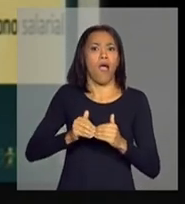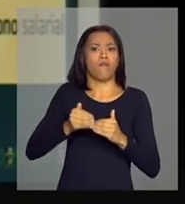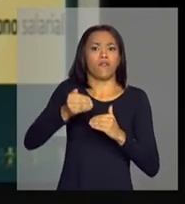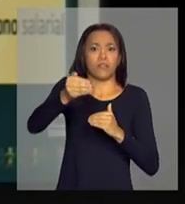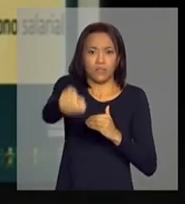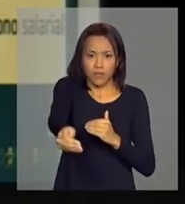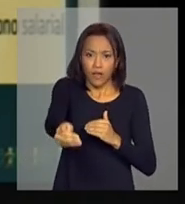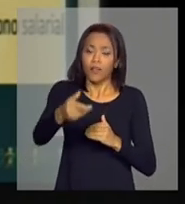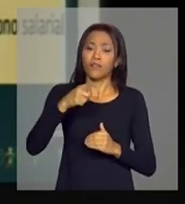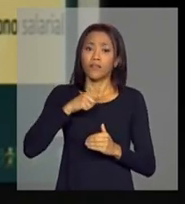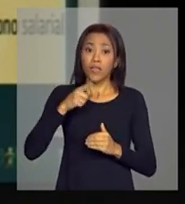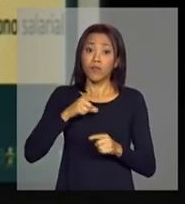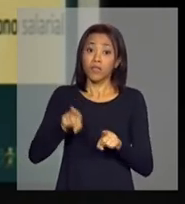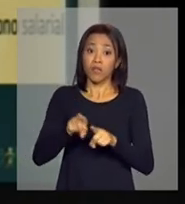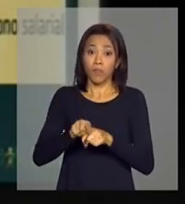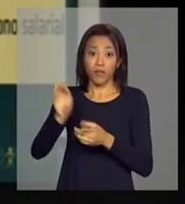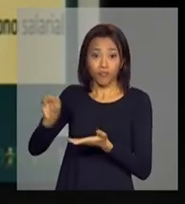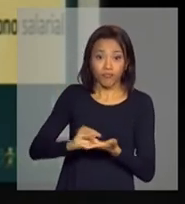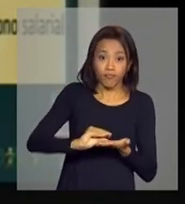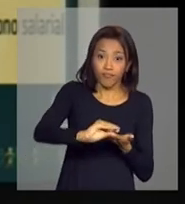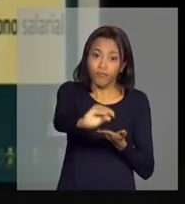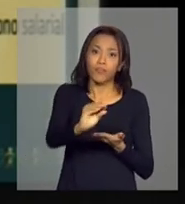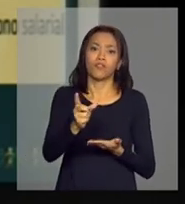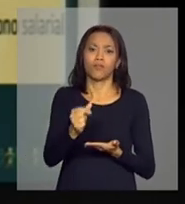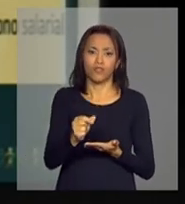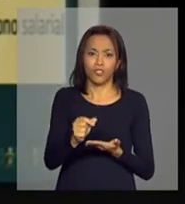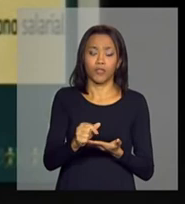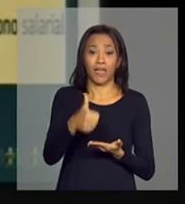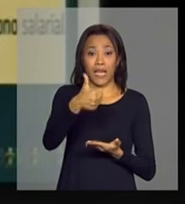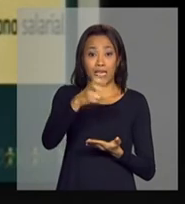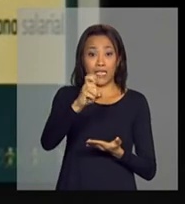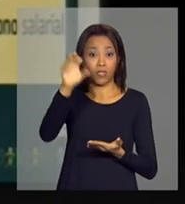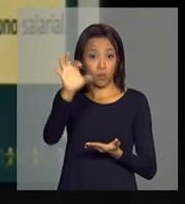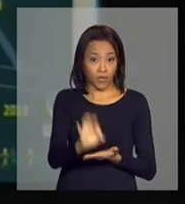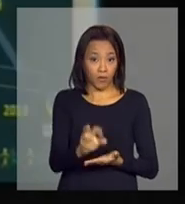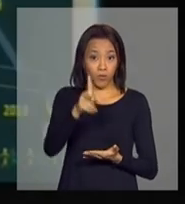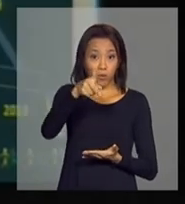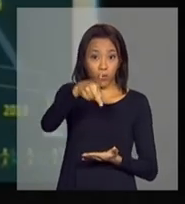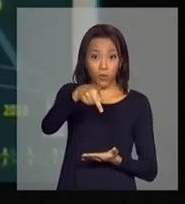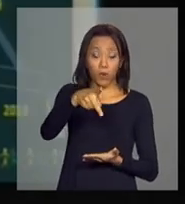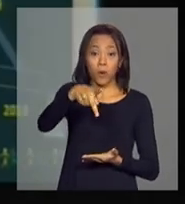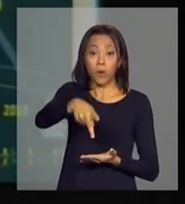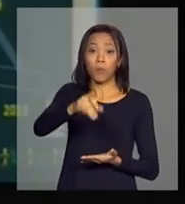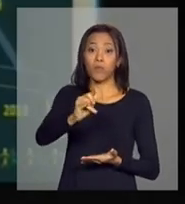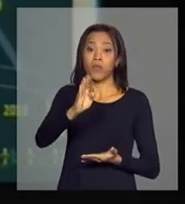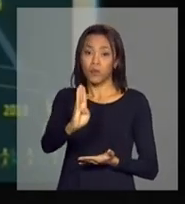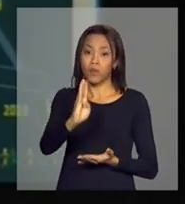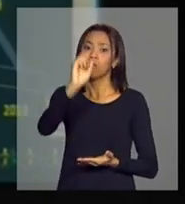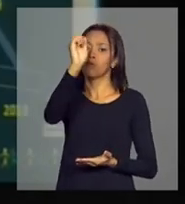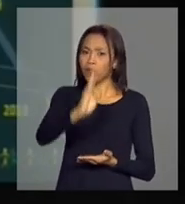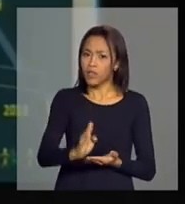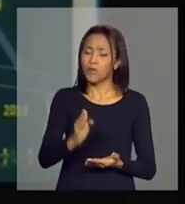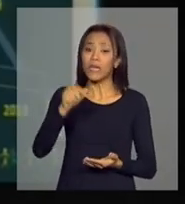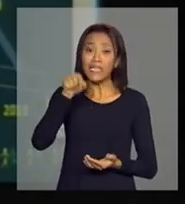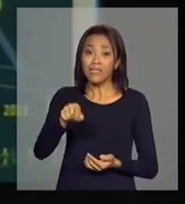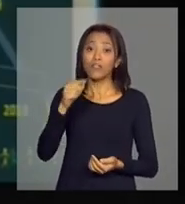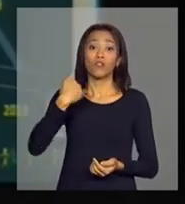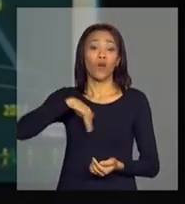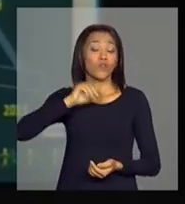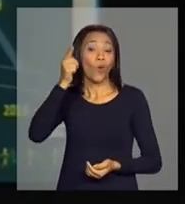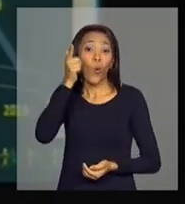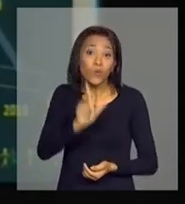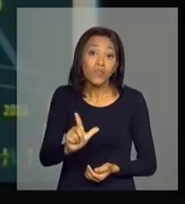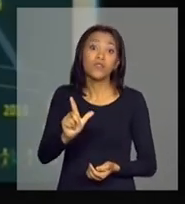apenas as transferências representam 15% do PIB brasileiro, com isso conseguimos um feito